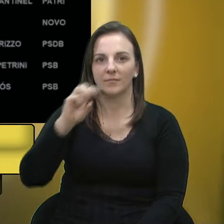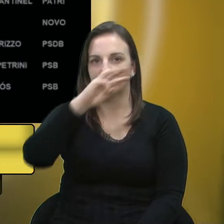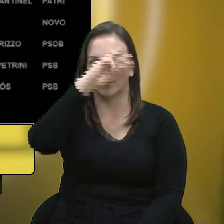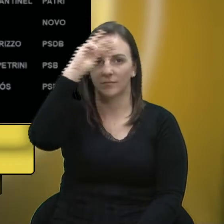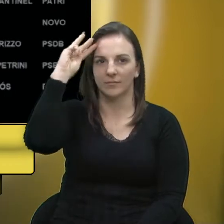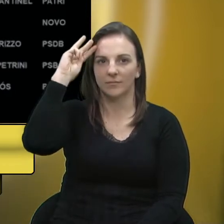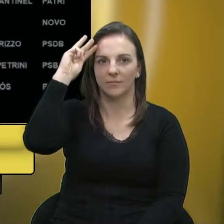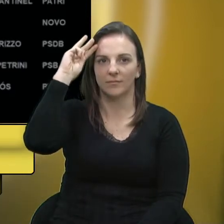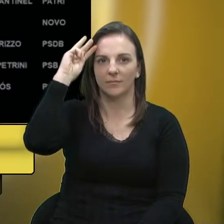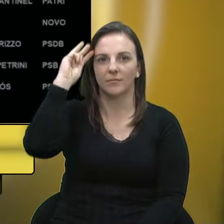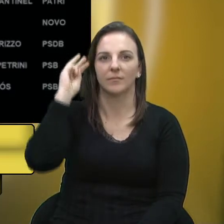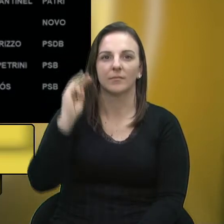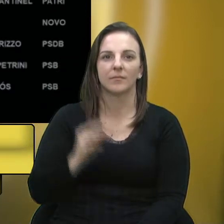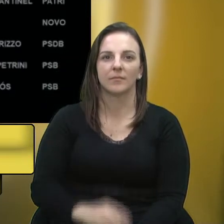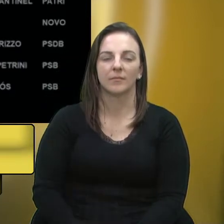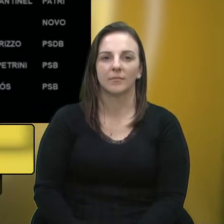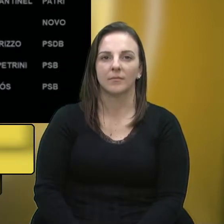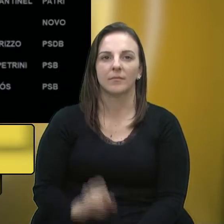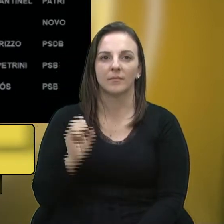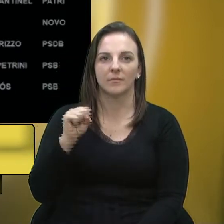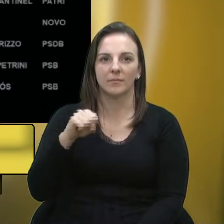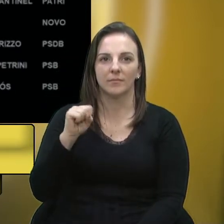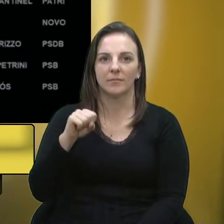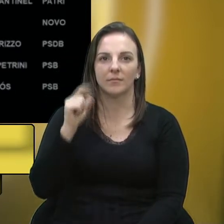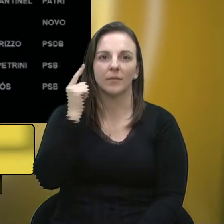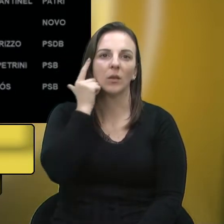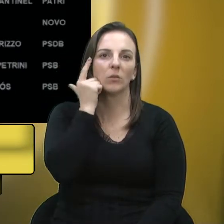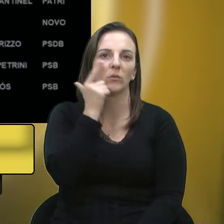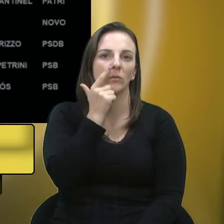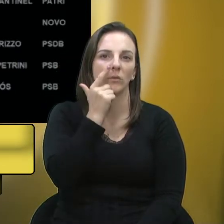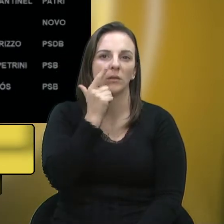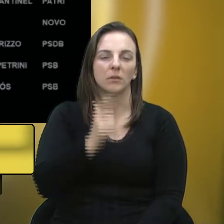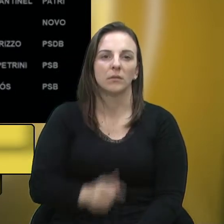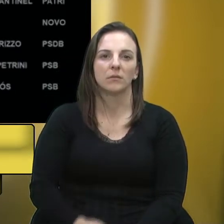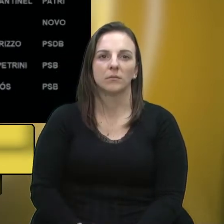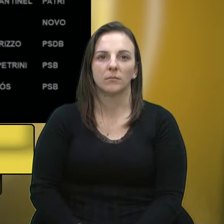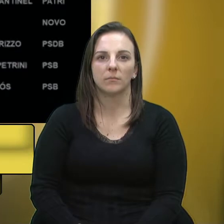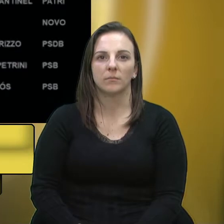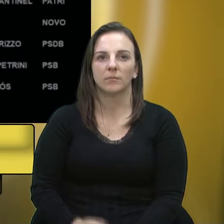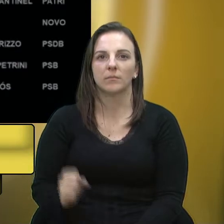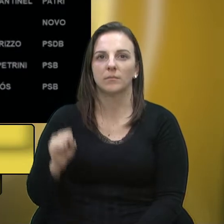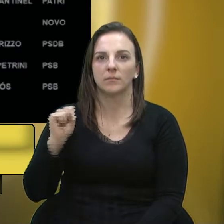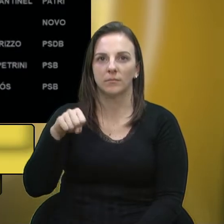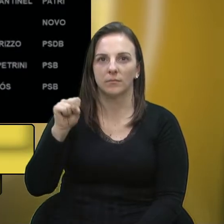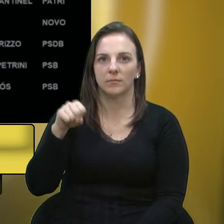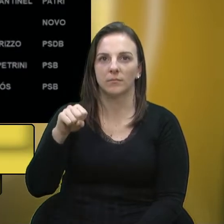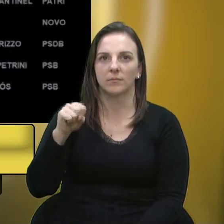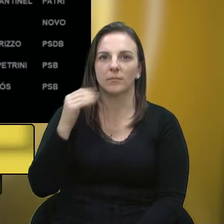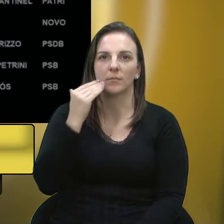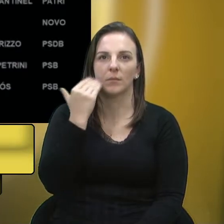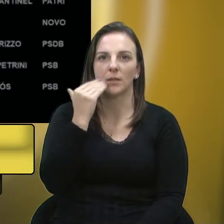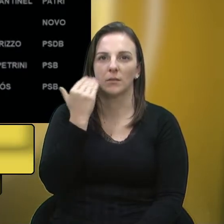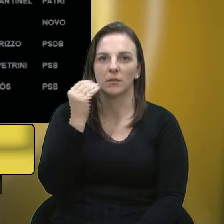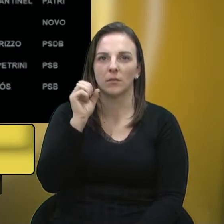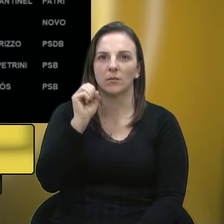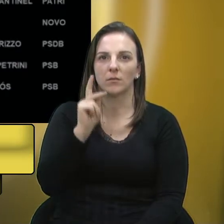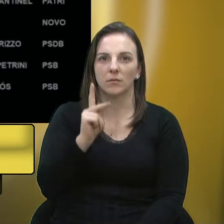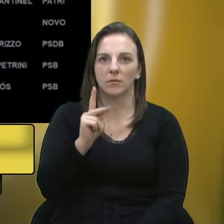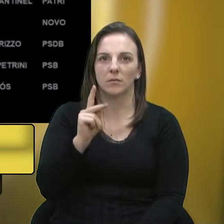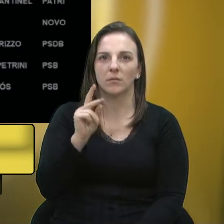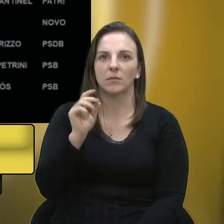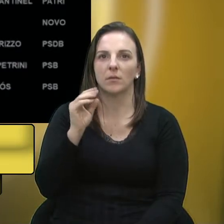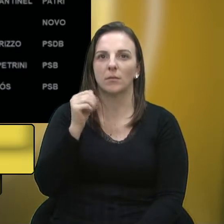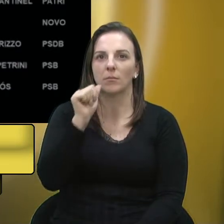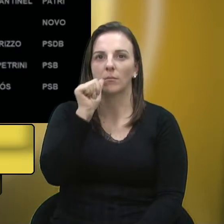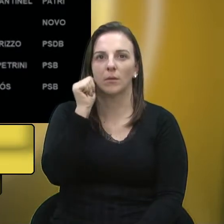vereador Juliano. Voto sim, senhor presidente. vereador Lucas. Voto sim. Sim, vereador Marisol está na casa,